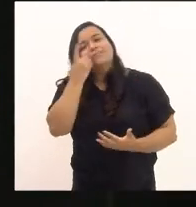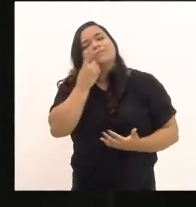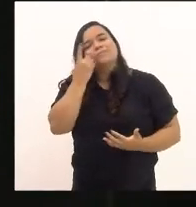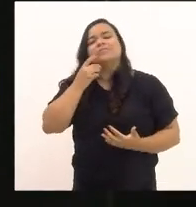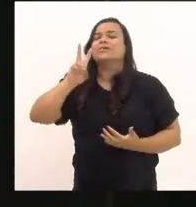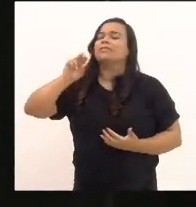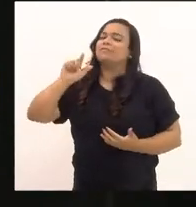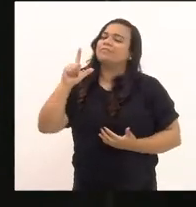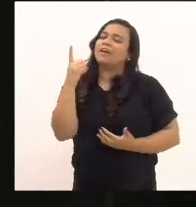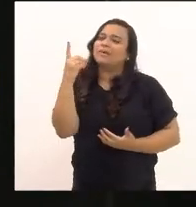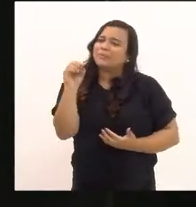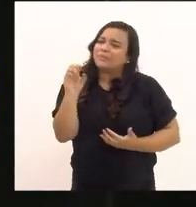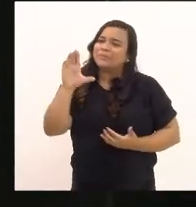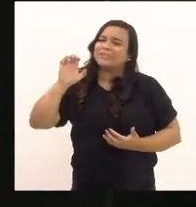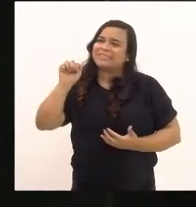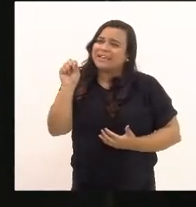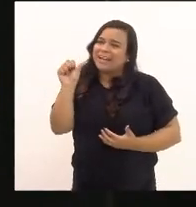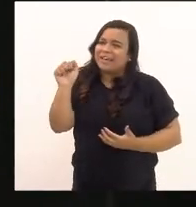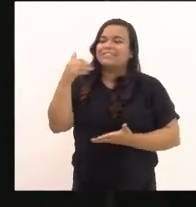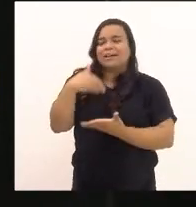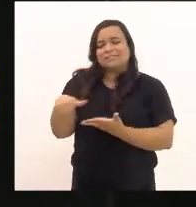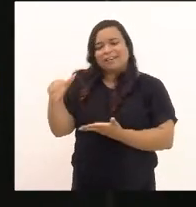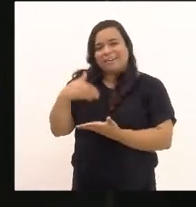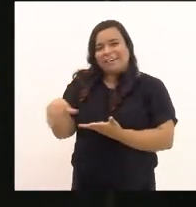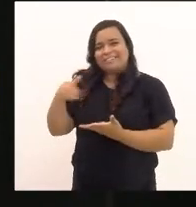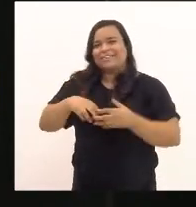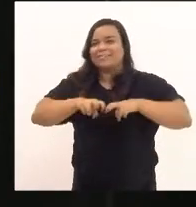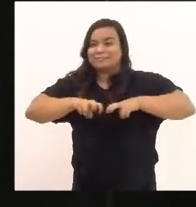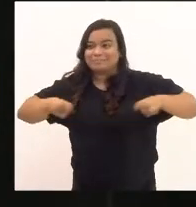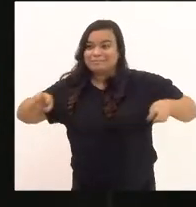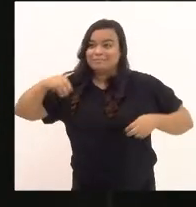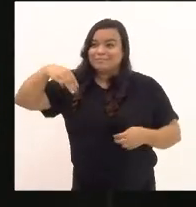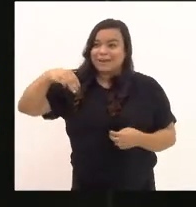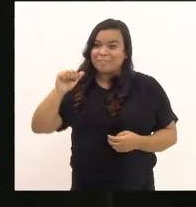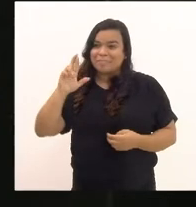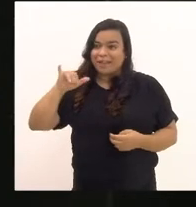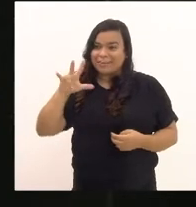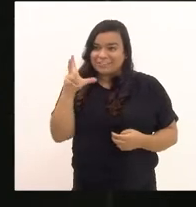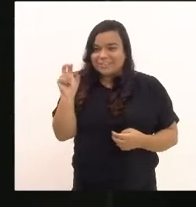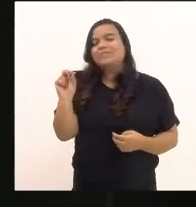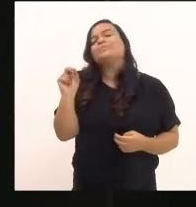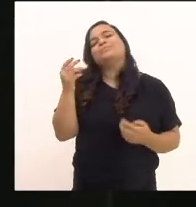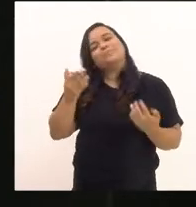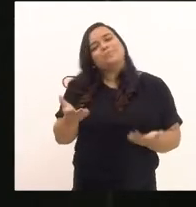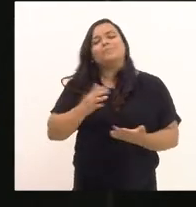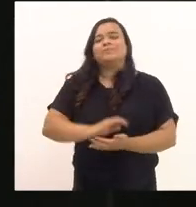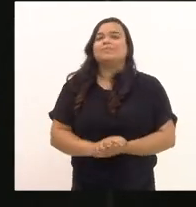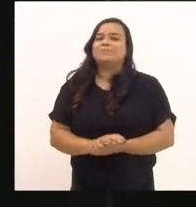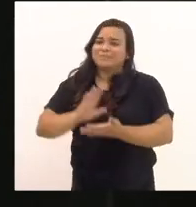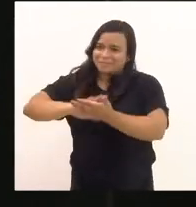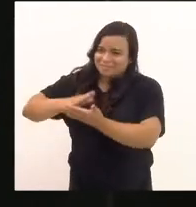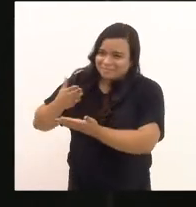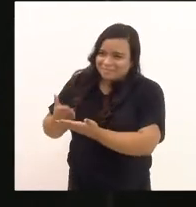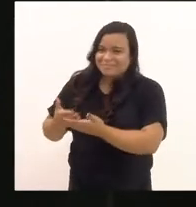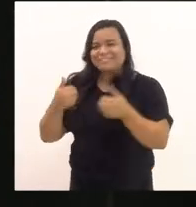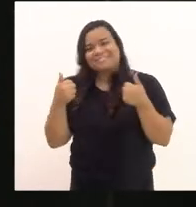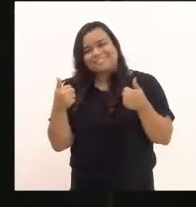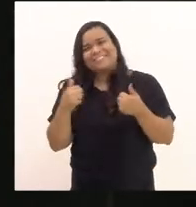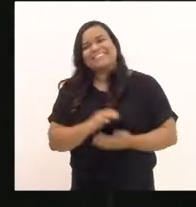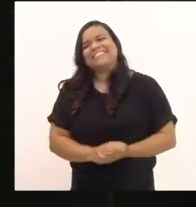Seasa, o nosso secretário da mesa, Marquinhos, é a nossa intérprete